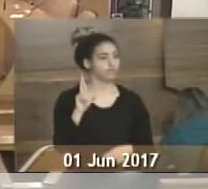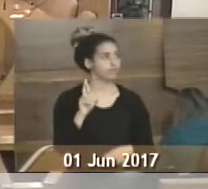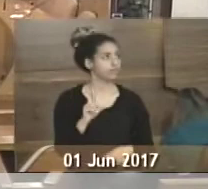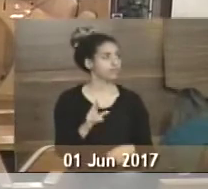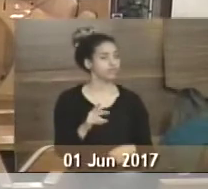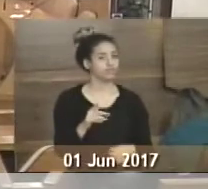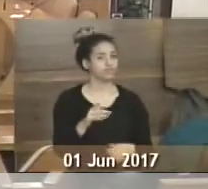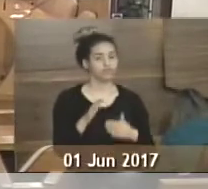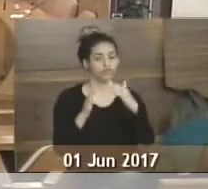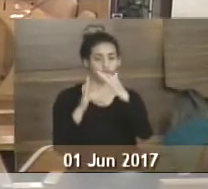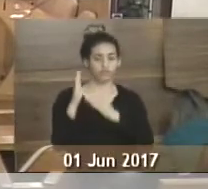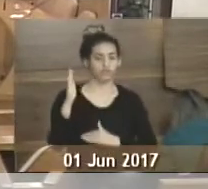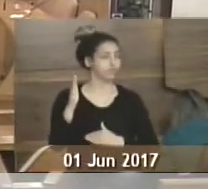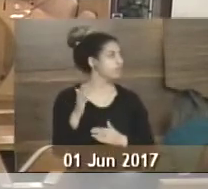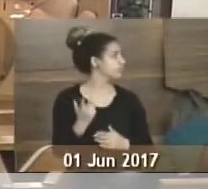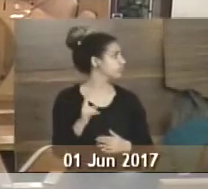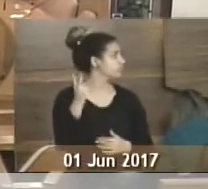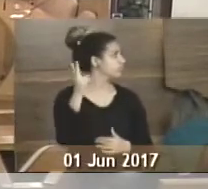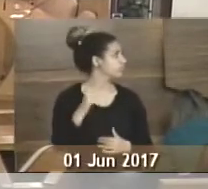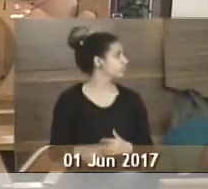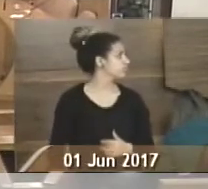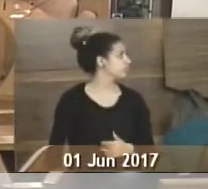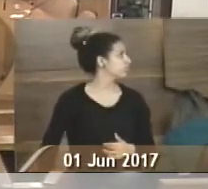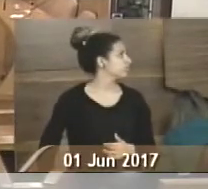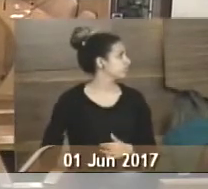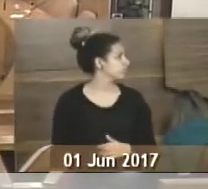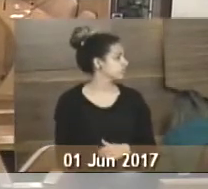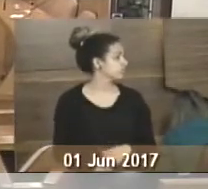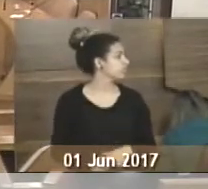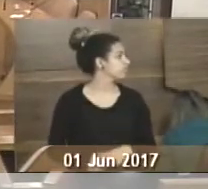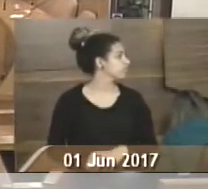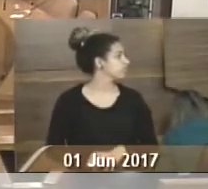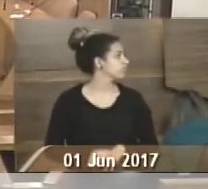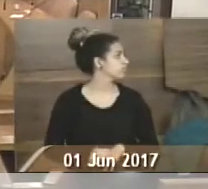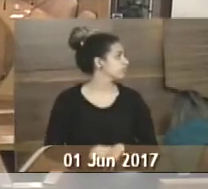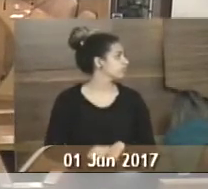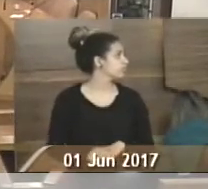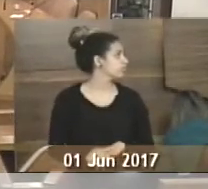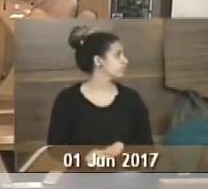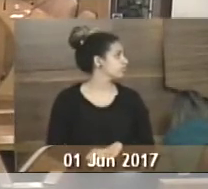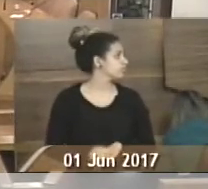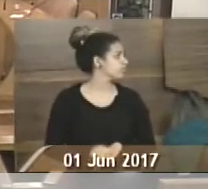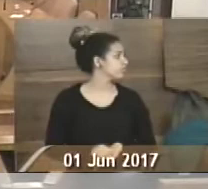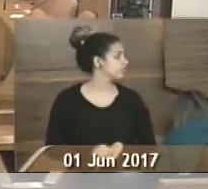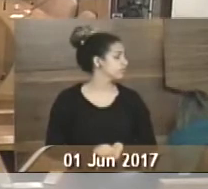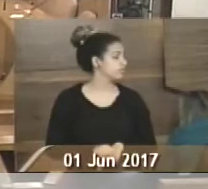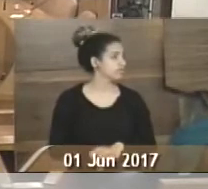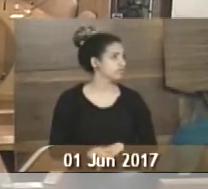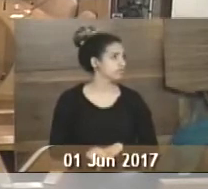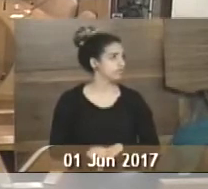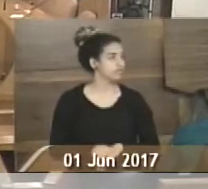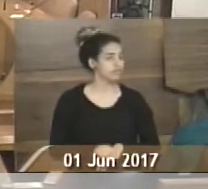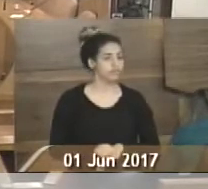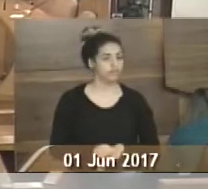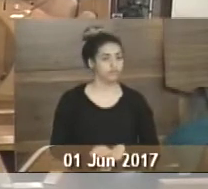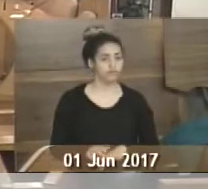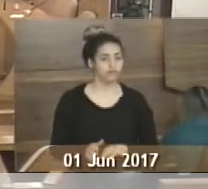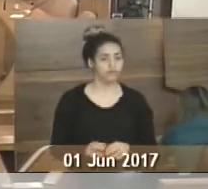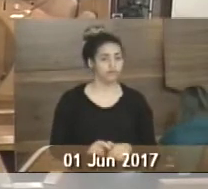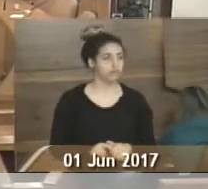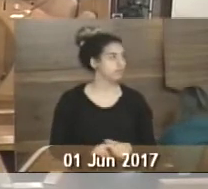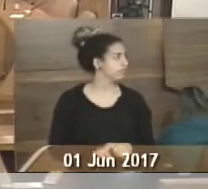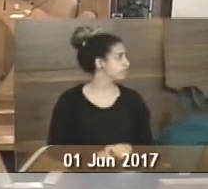tem esse desconto aí de estacionamento. Para quem não tem nada, metade é o dobro, não é? Mas é chato pagar vinte reais para ir no cinema.